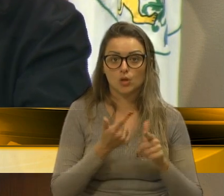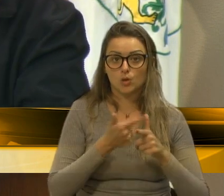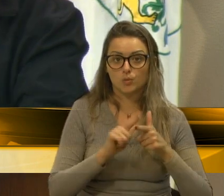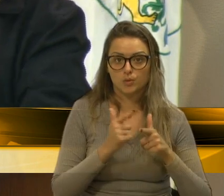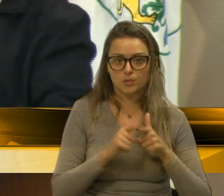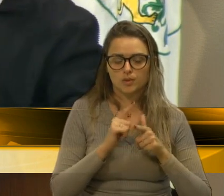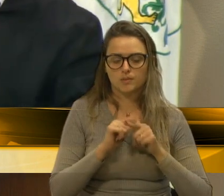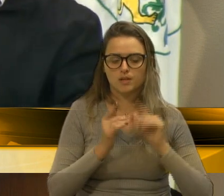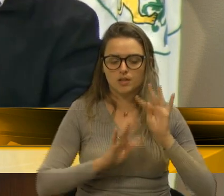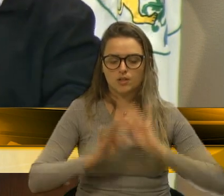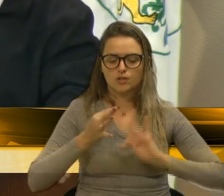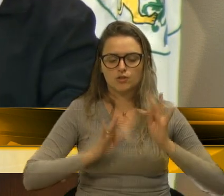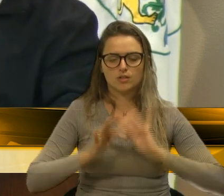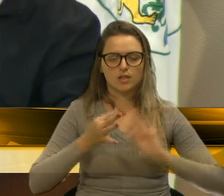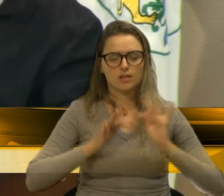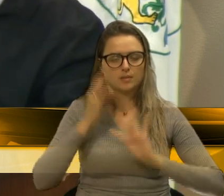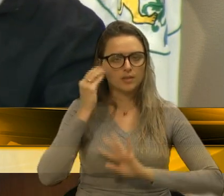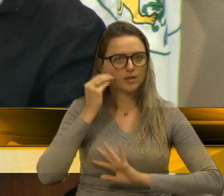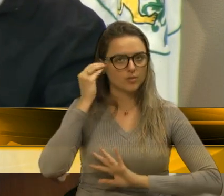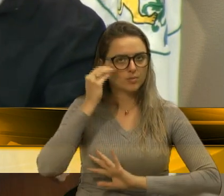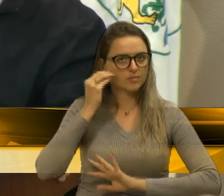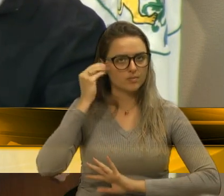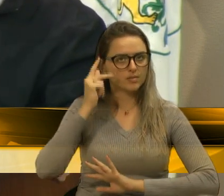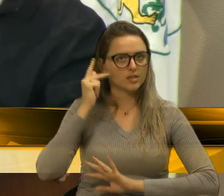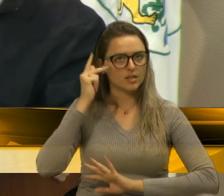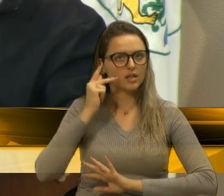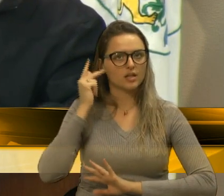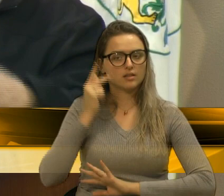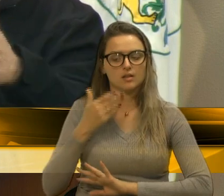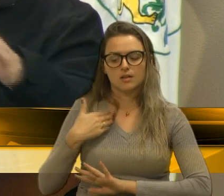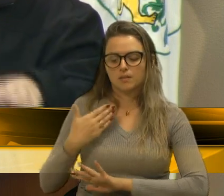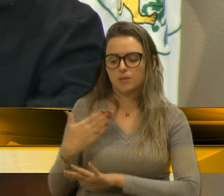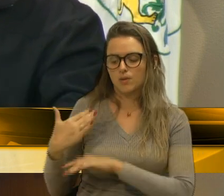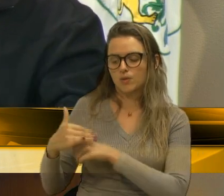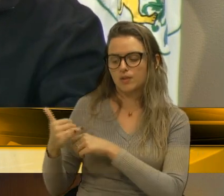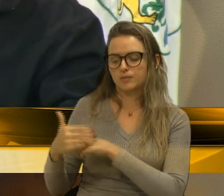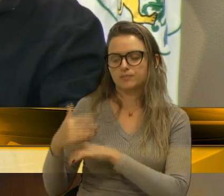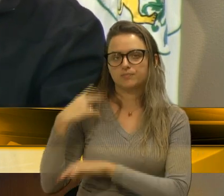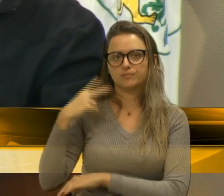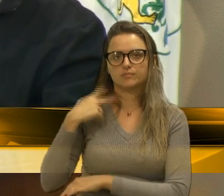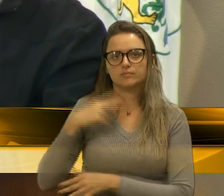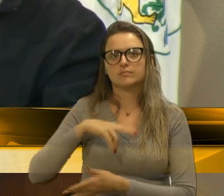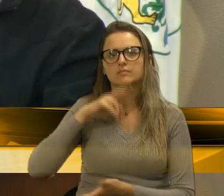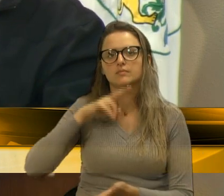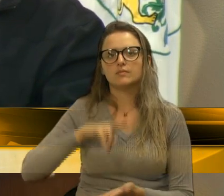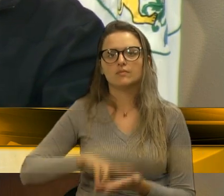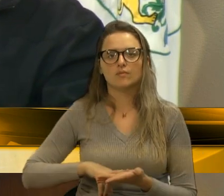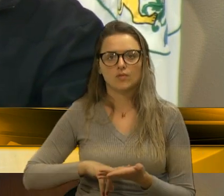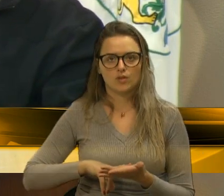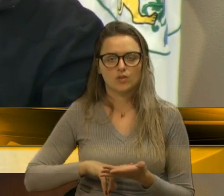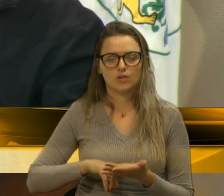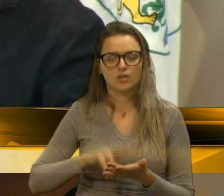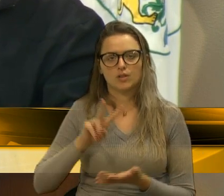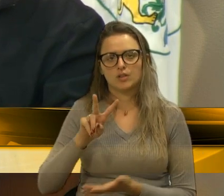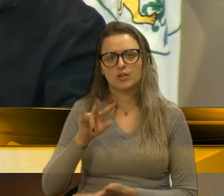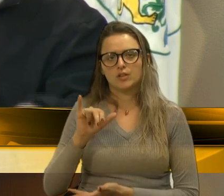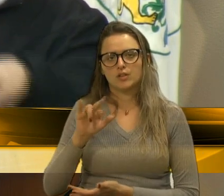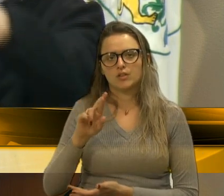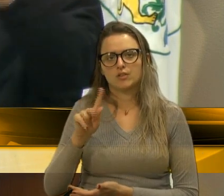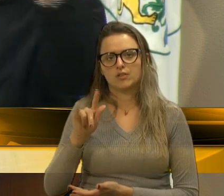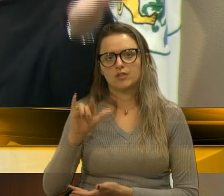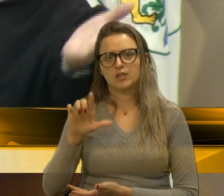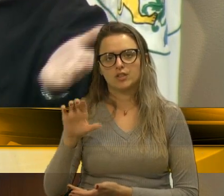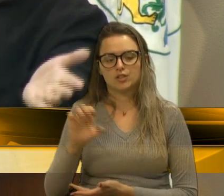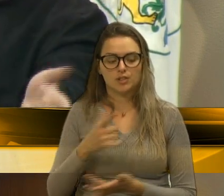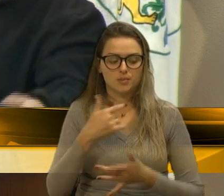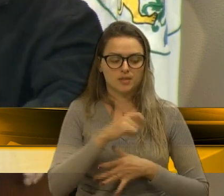psiquiátrico, que prescrevia o meu saudoso e querido vereador Virgínio Costa, eu acho que deve se estender